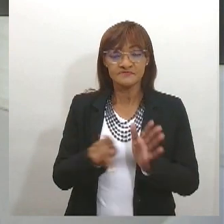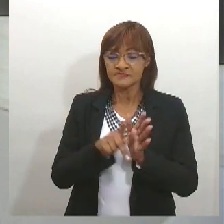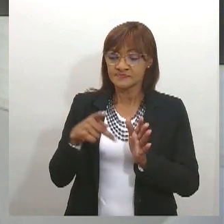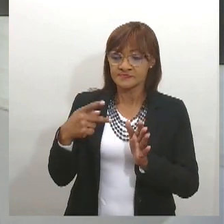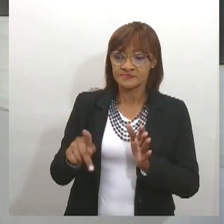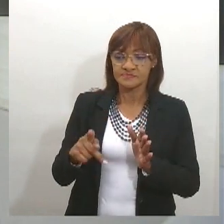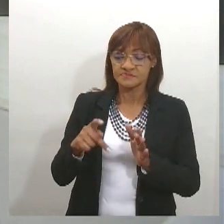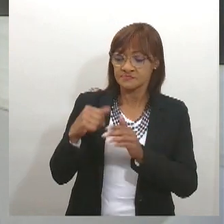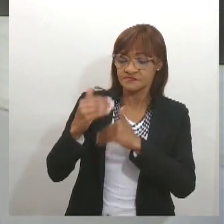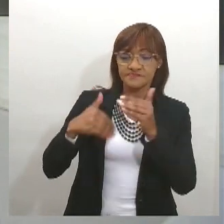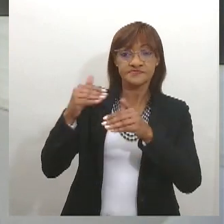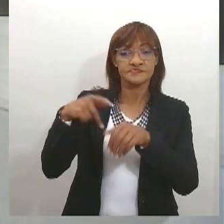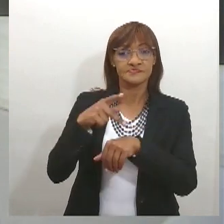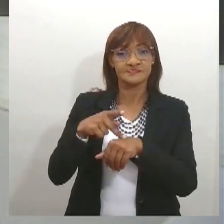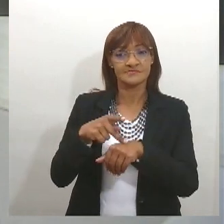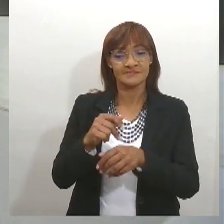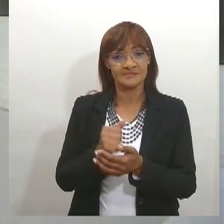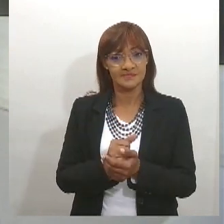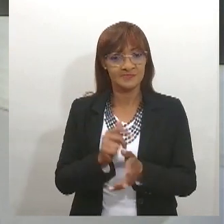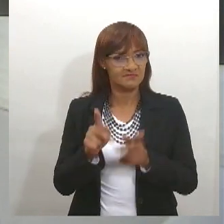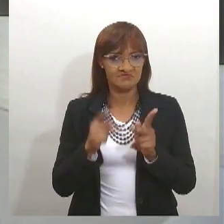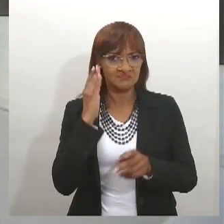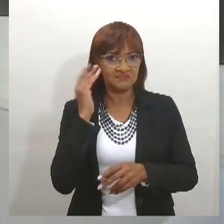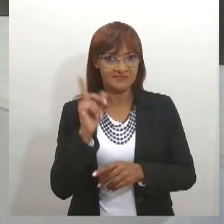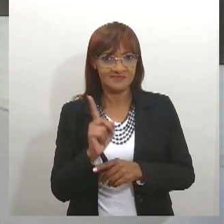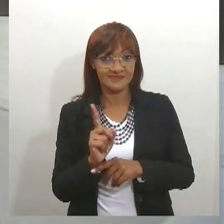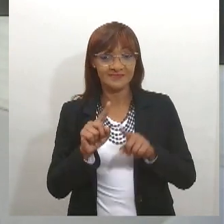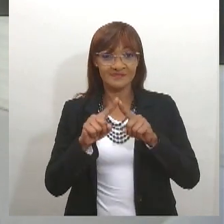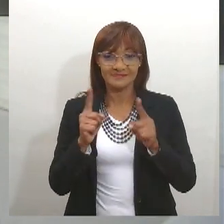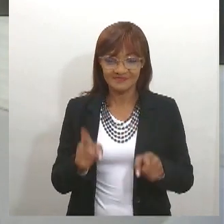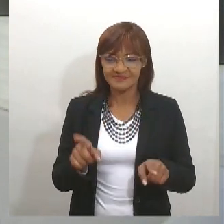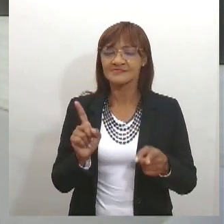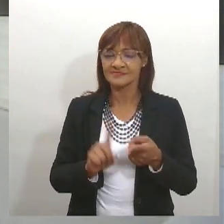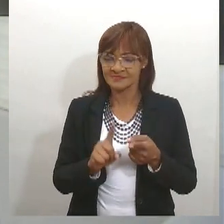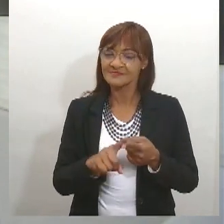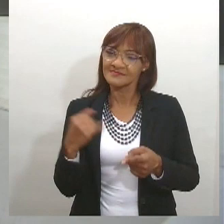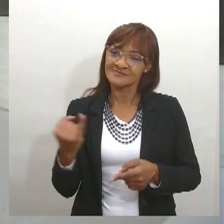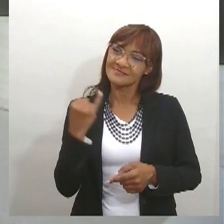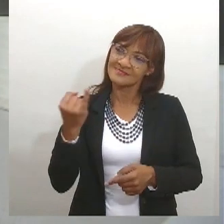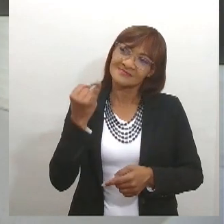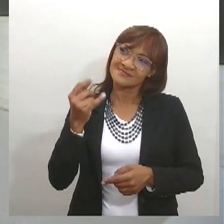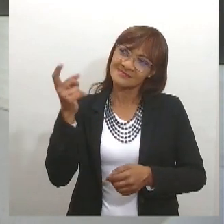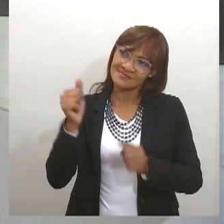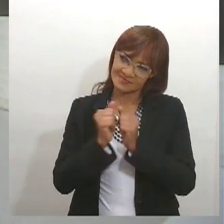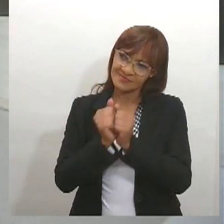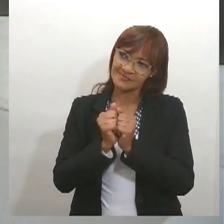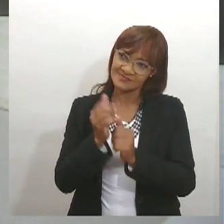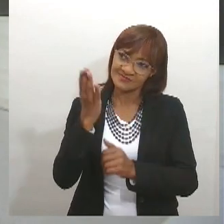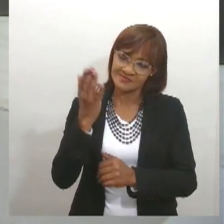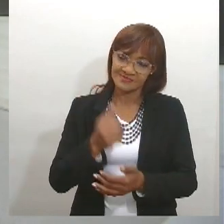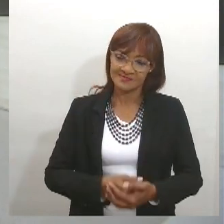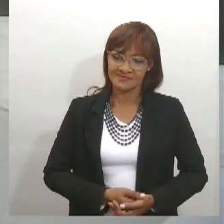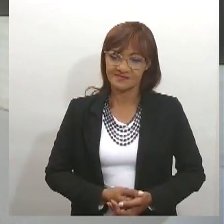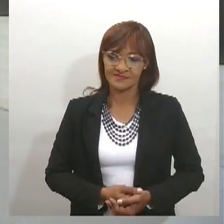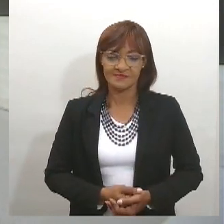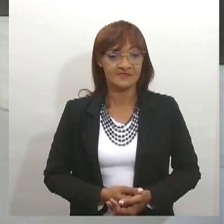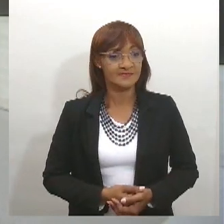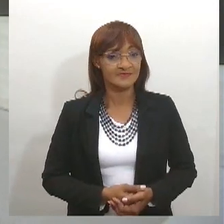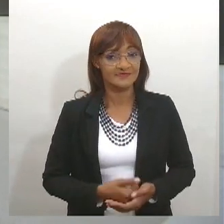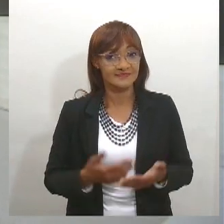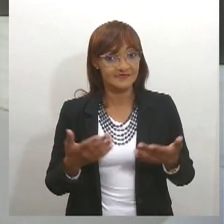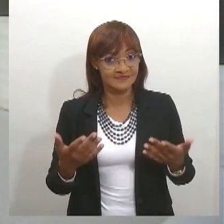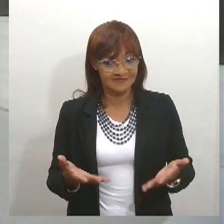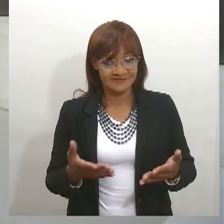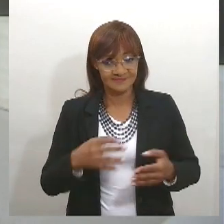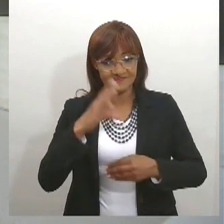mas que ele foi também importante para isso. Conte sempre conosco. Nós, então, reiteramos o convite e convidamos a